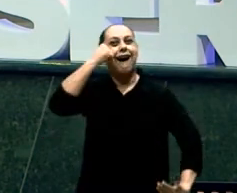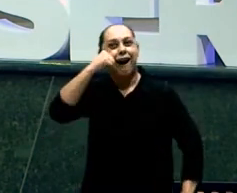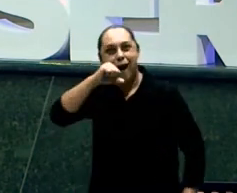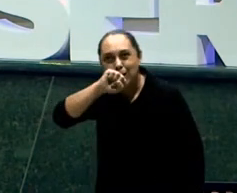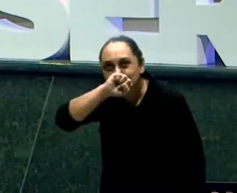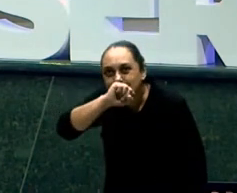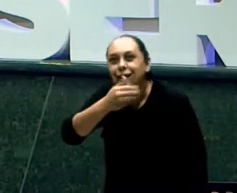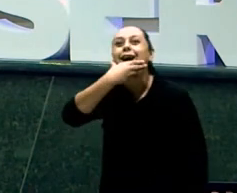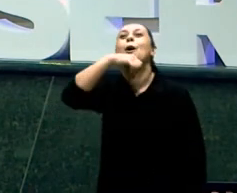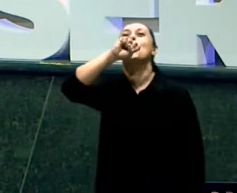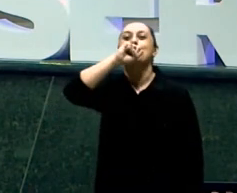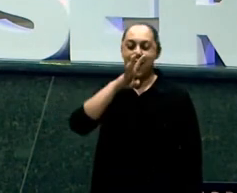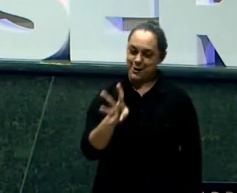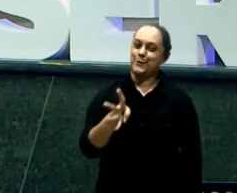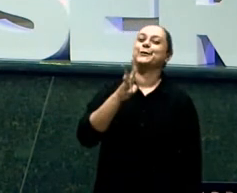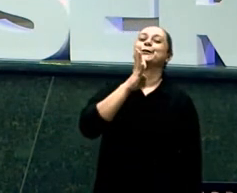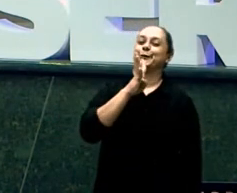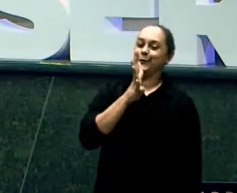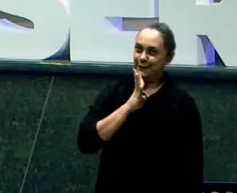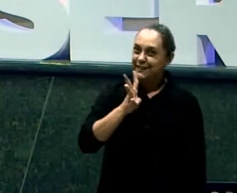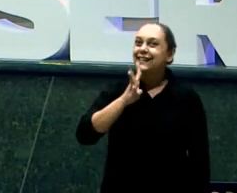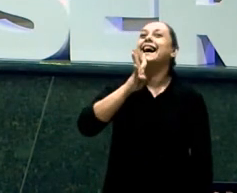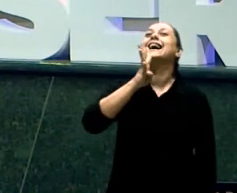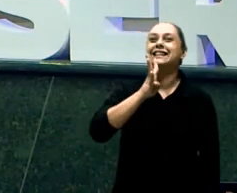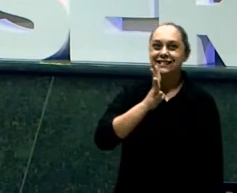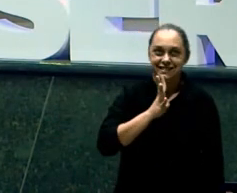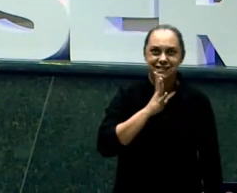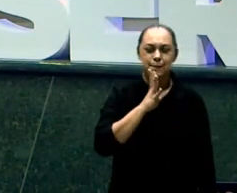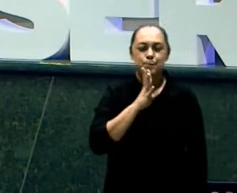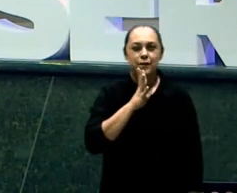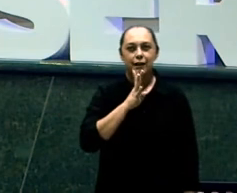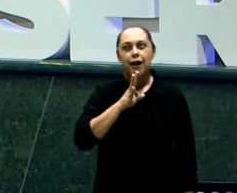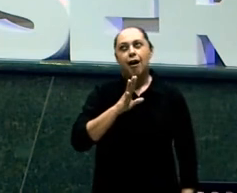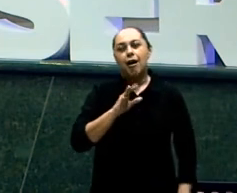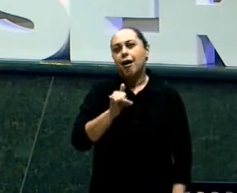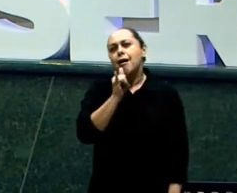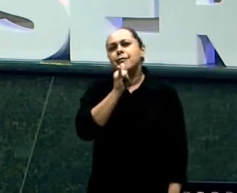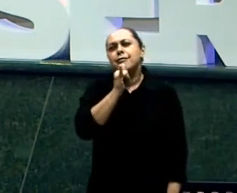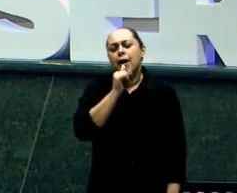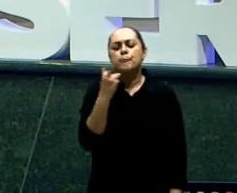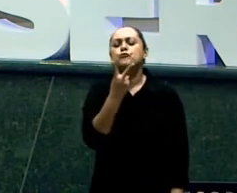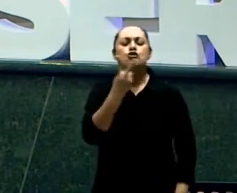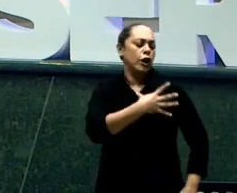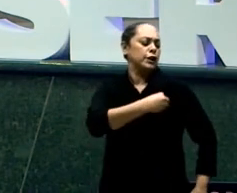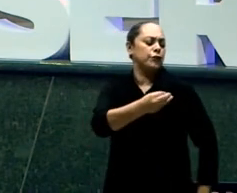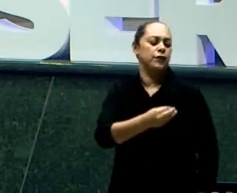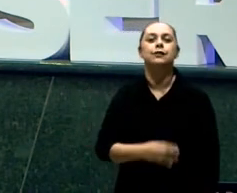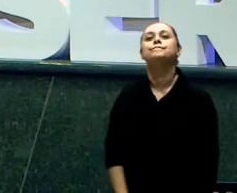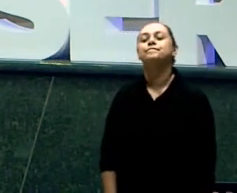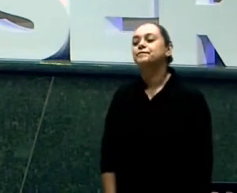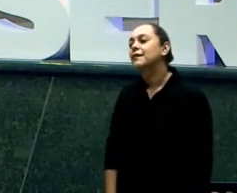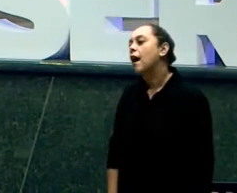adolescência Dois adolescentes Pedindo a benção Para o pai Chega o primeiro Fingindo que é o outro